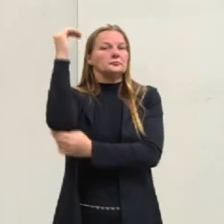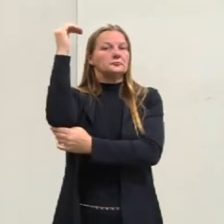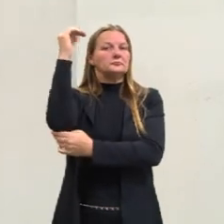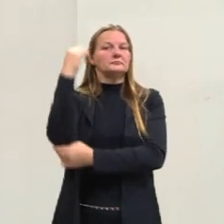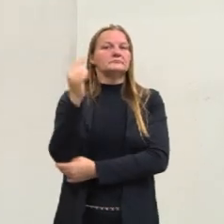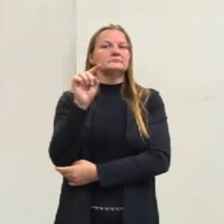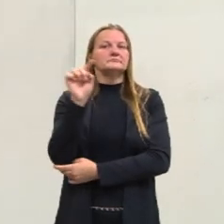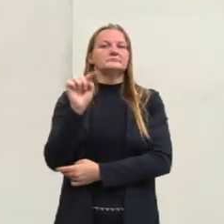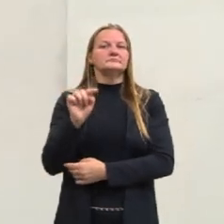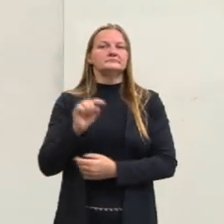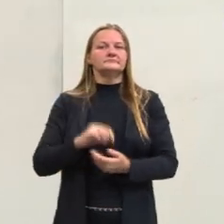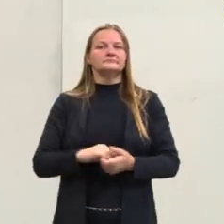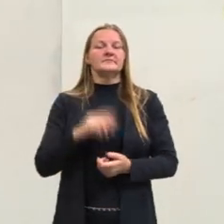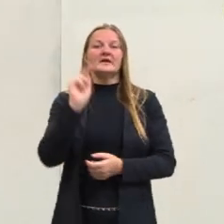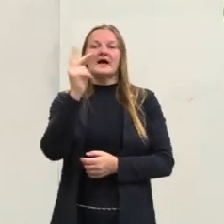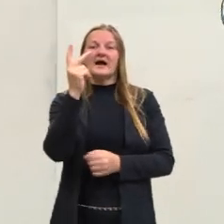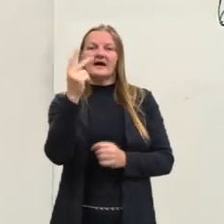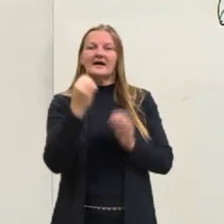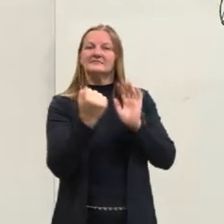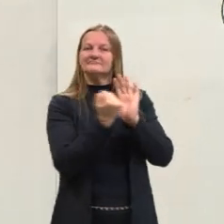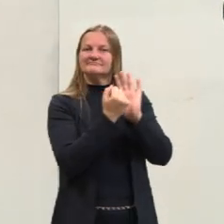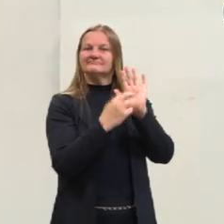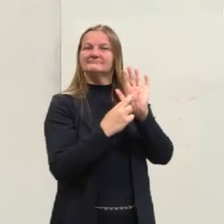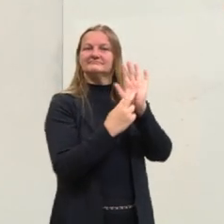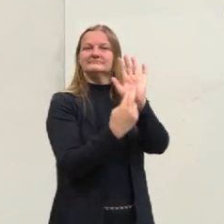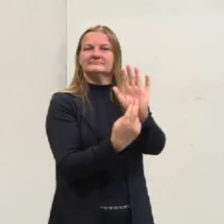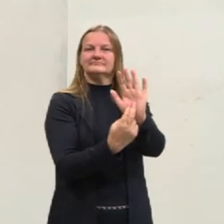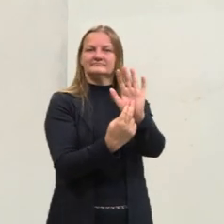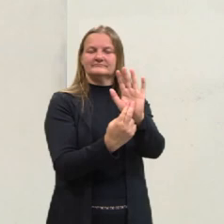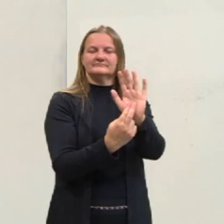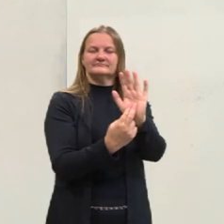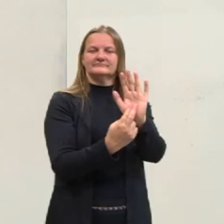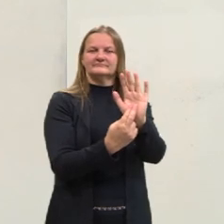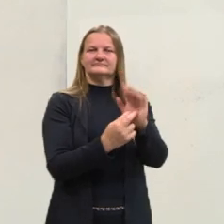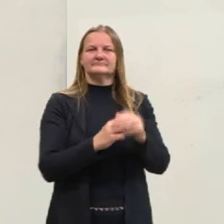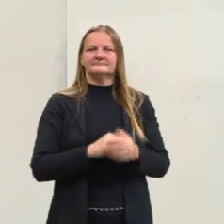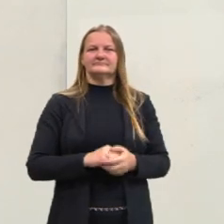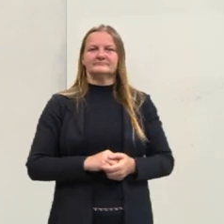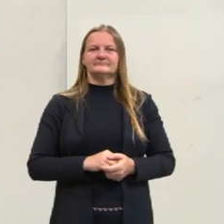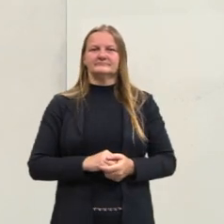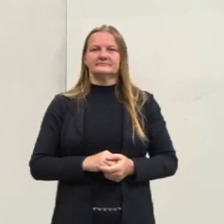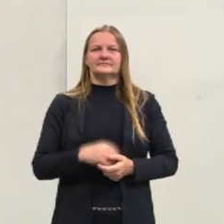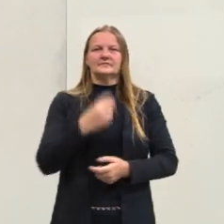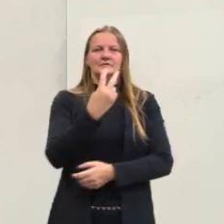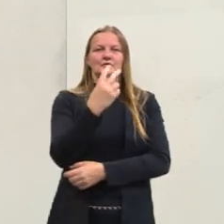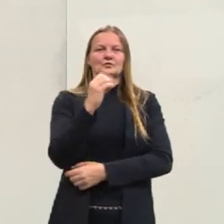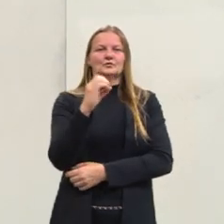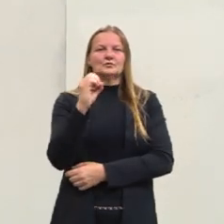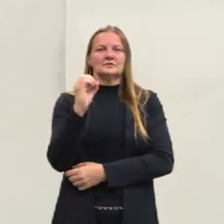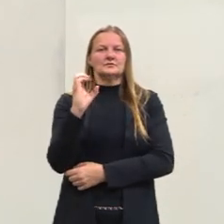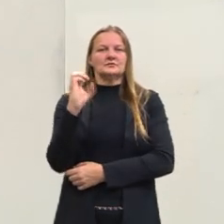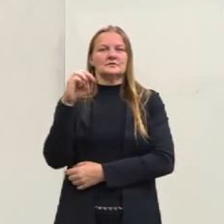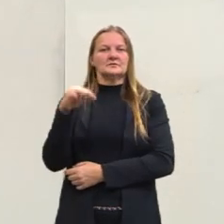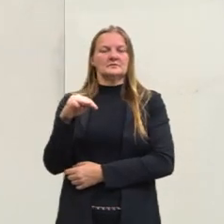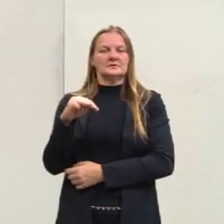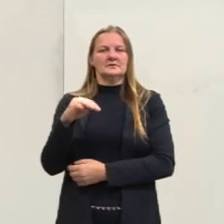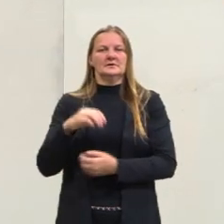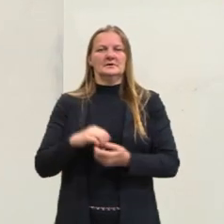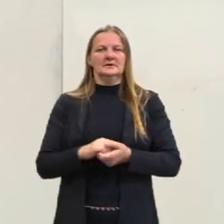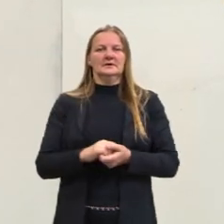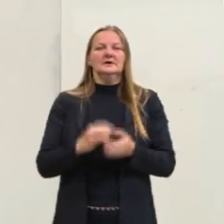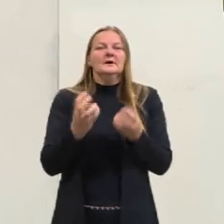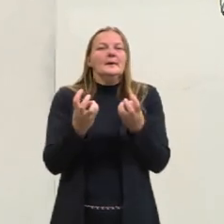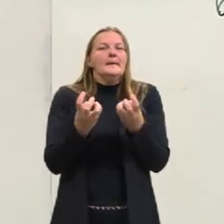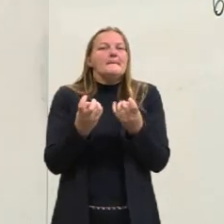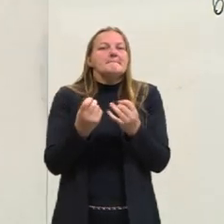usa, utiliza H para a altura. E nós vamos colocar aqui 200cm, que é a sombra, então, que nós